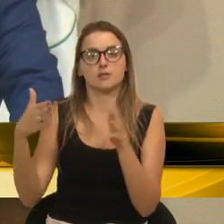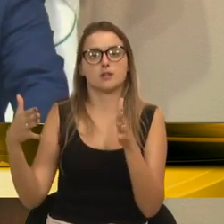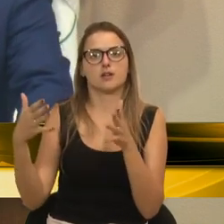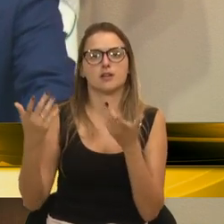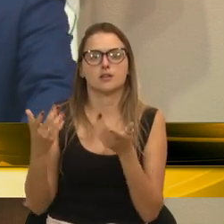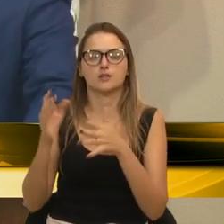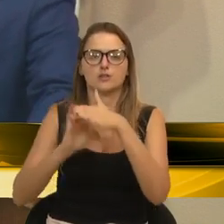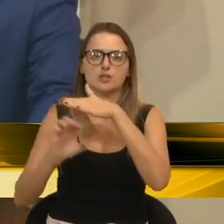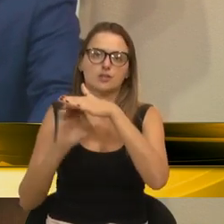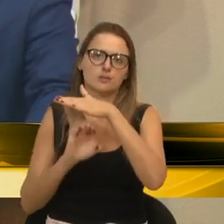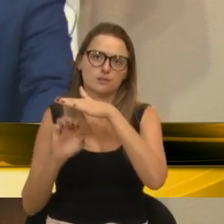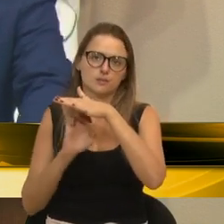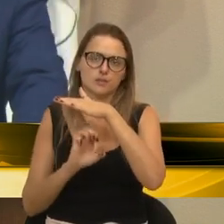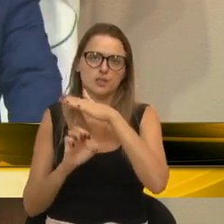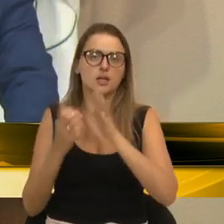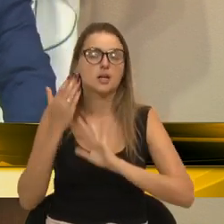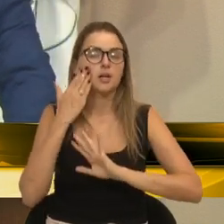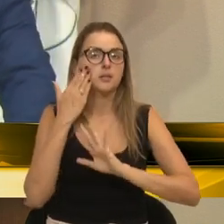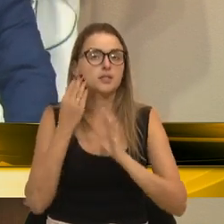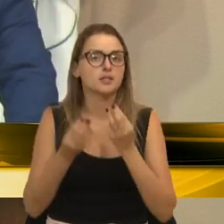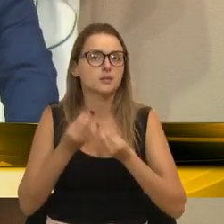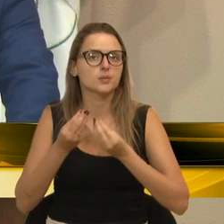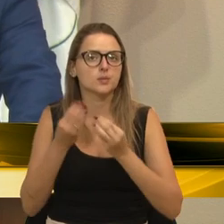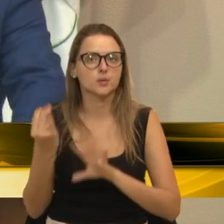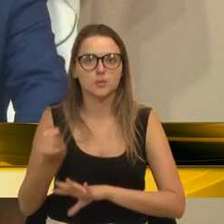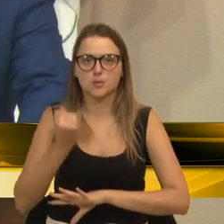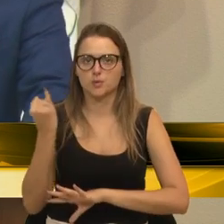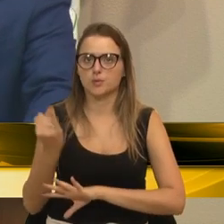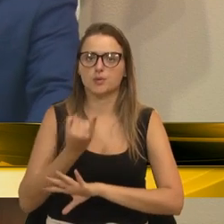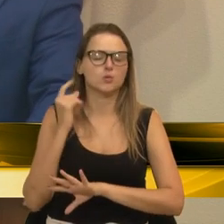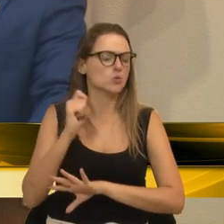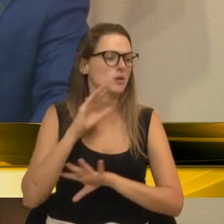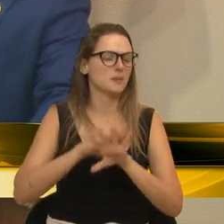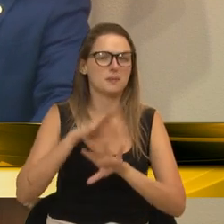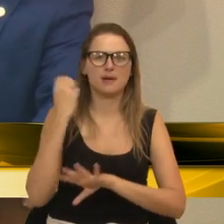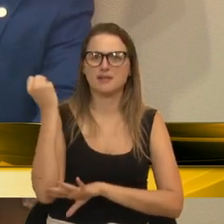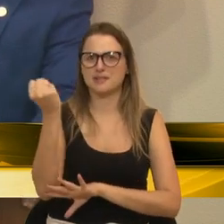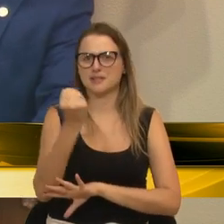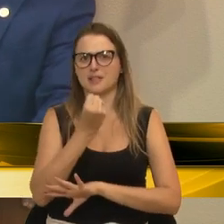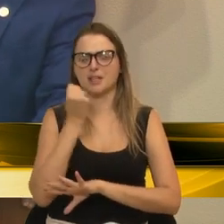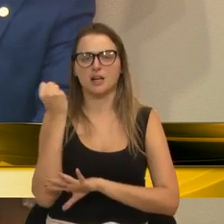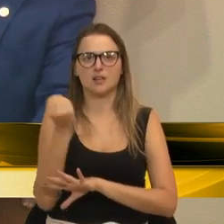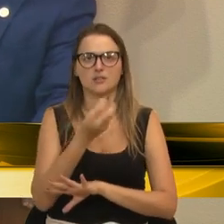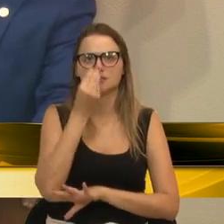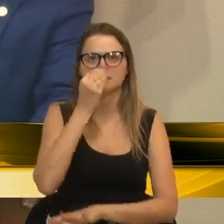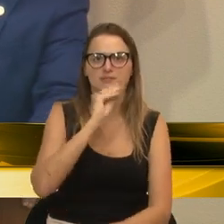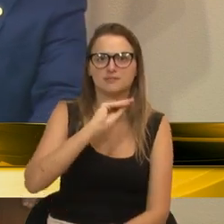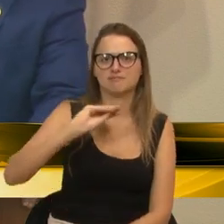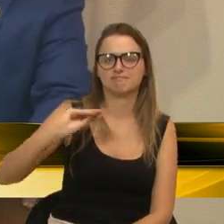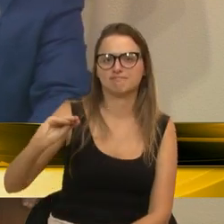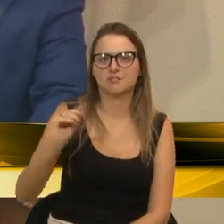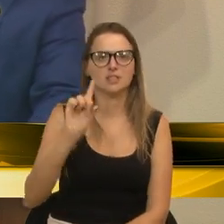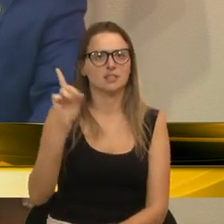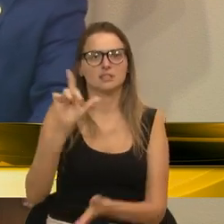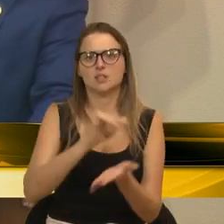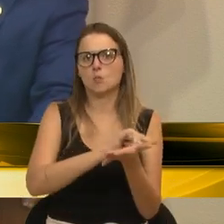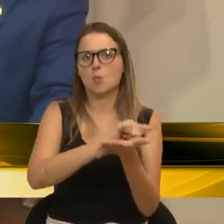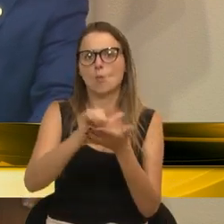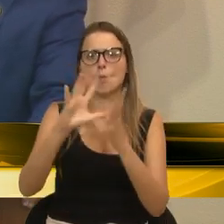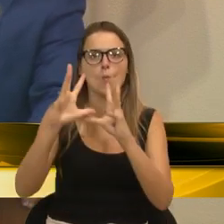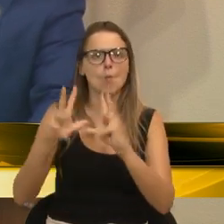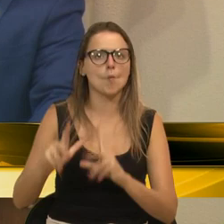Então, para a gente ter noção da importância que é isso, e o mais grave de tudo, o descaso que está em sequer limpar a área.